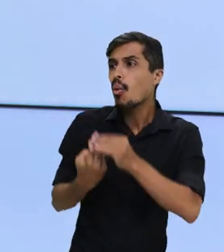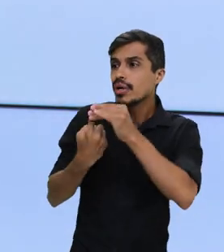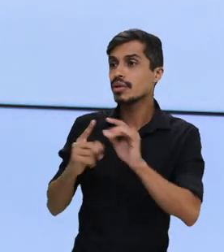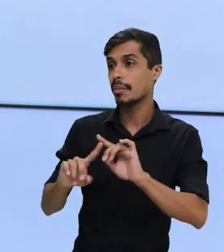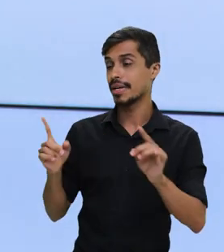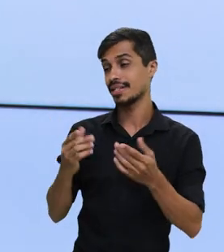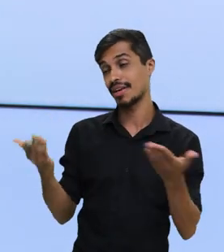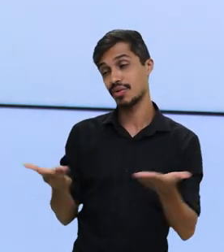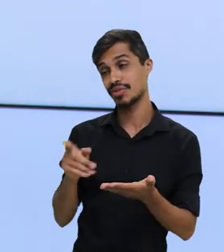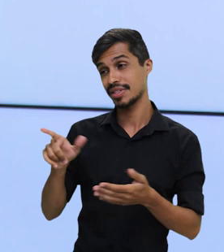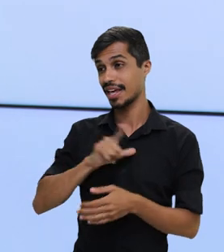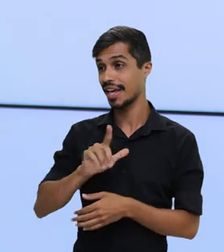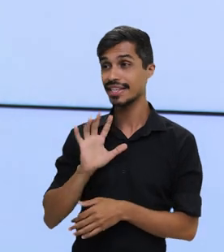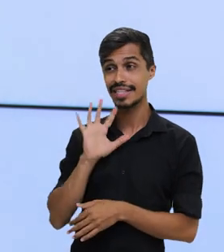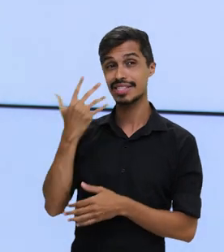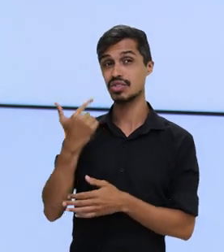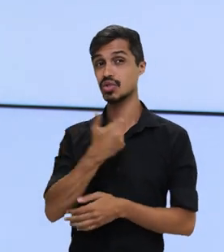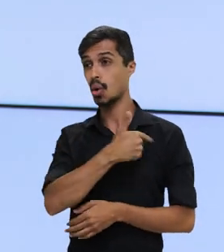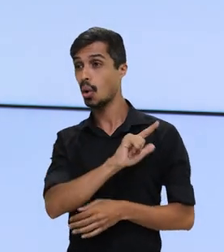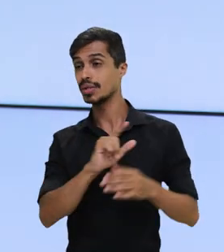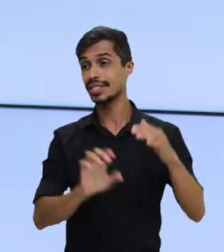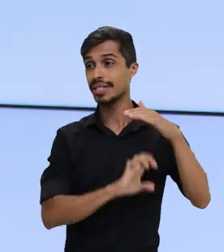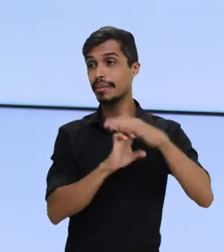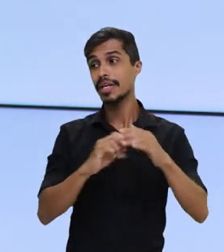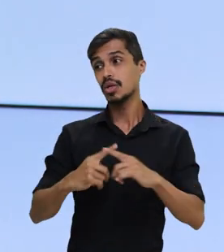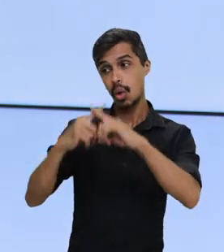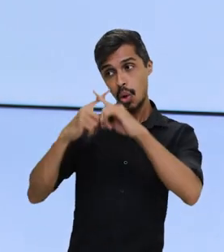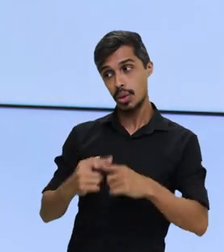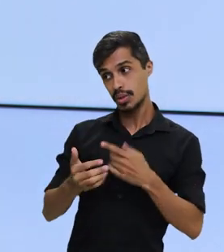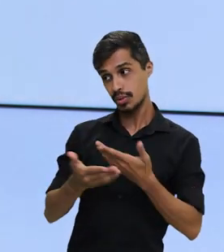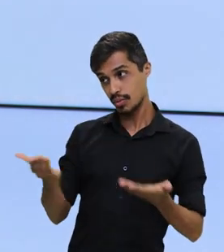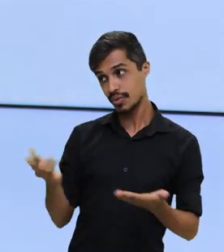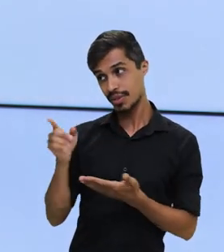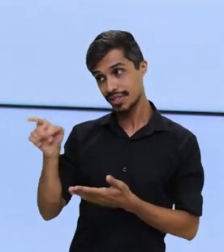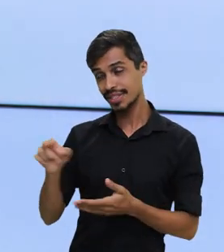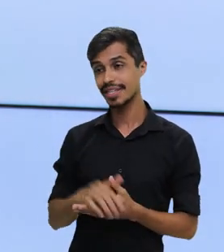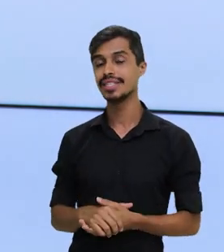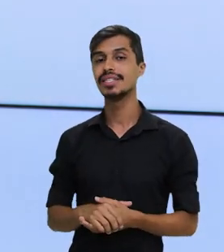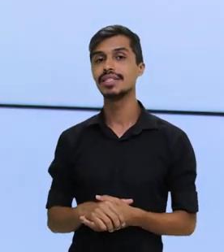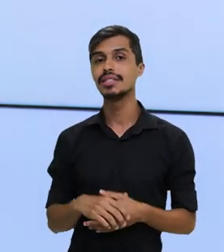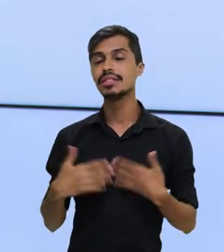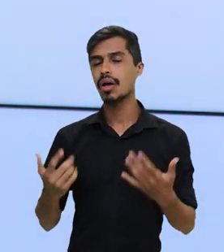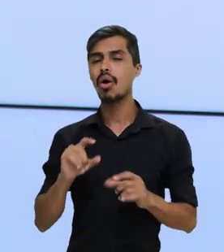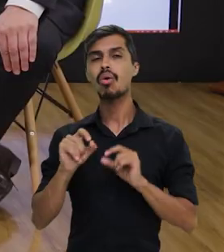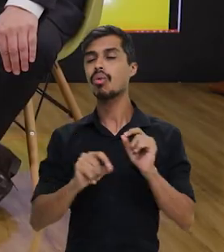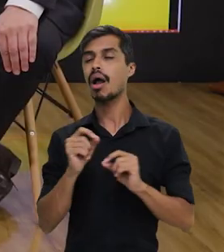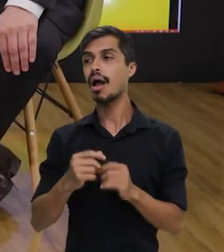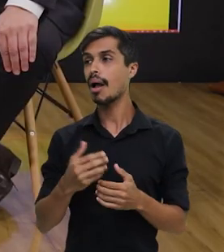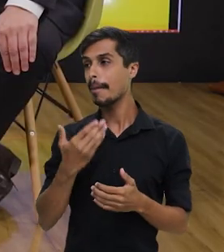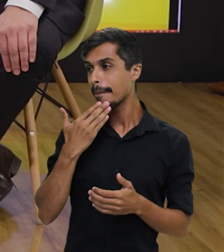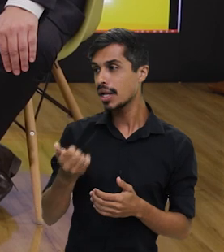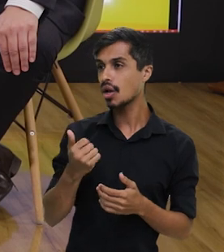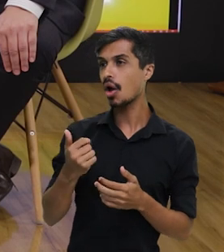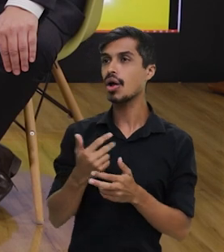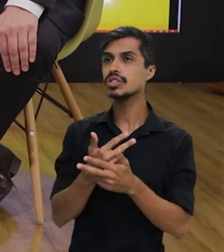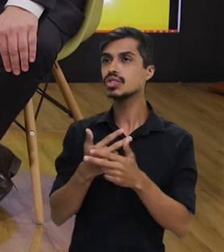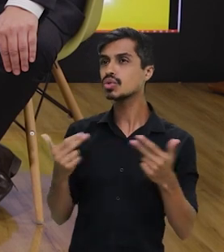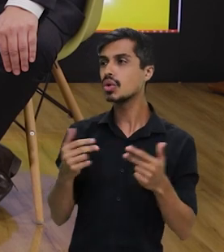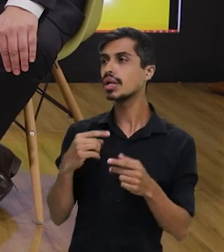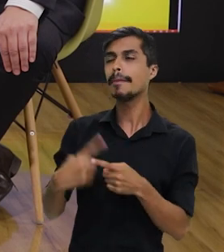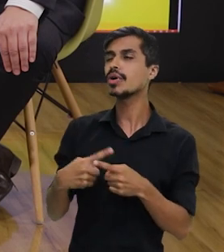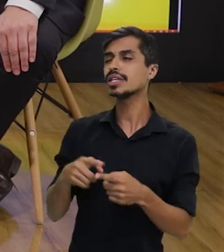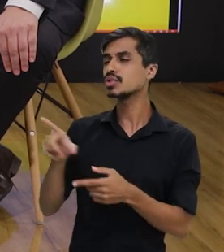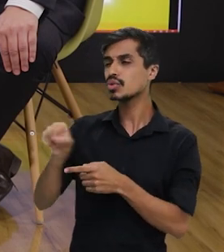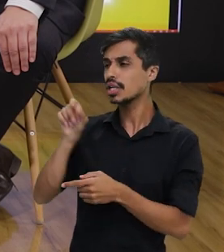hoje já tem, como o senhor falou, diversas outras empresas concorrendo com esse serviço de entrega de mercadorias. Qual que a vantagem que o consumidor tem em